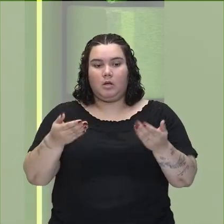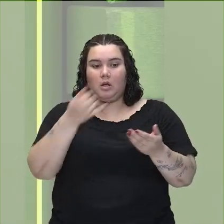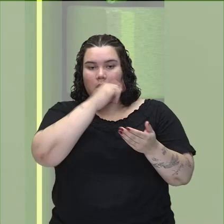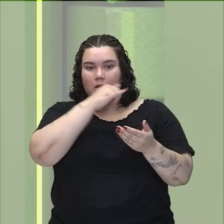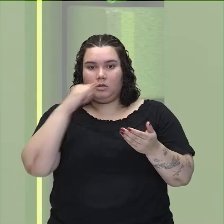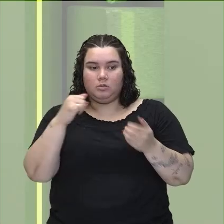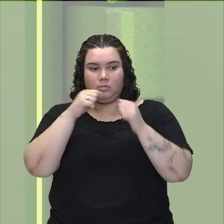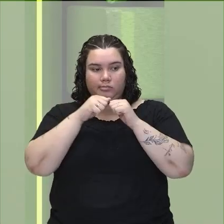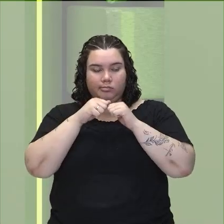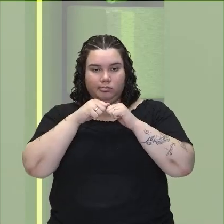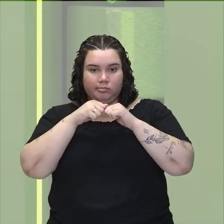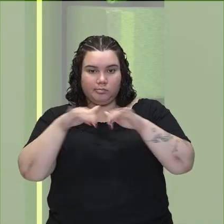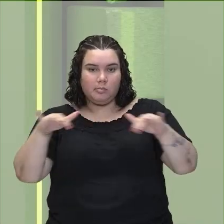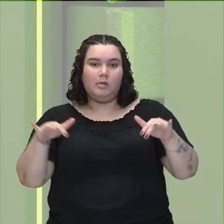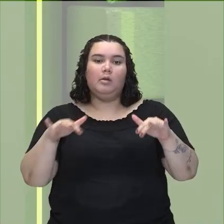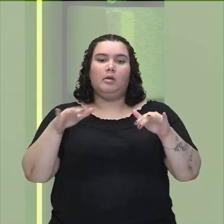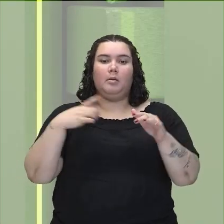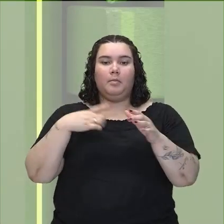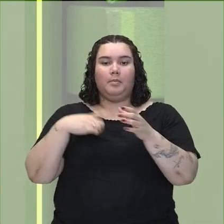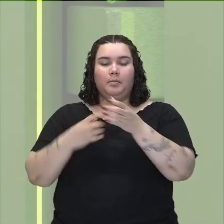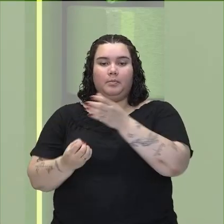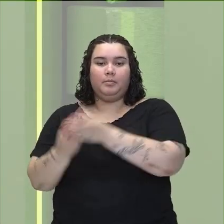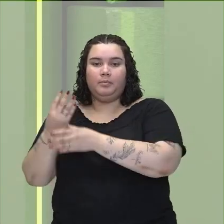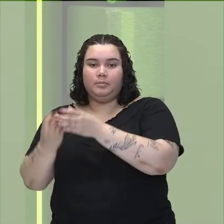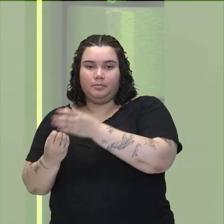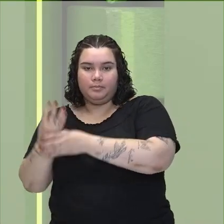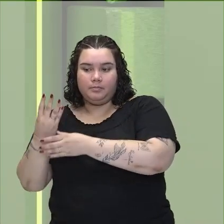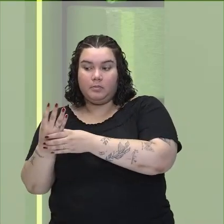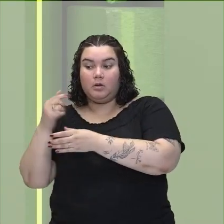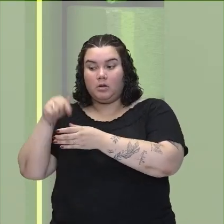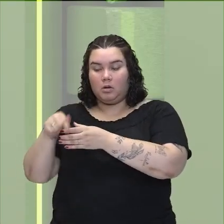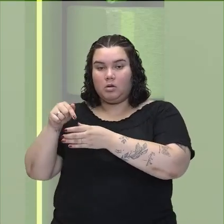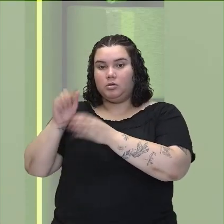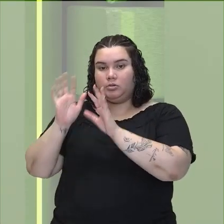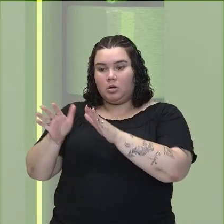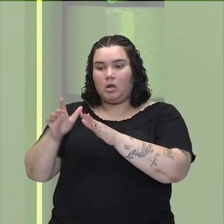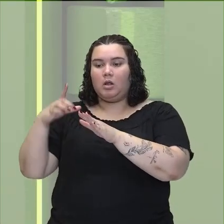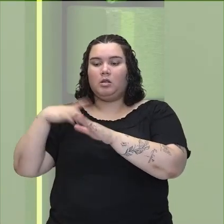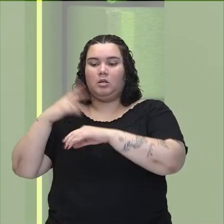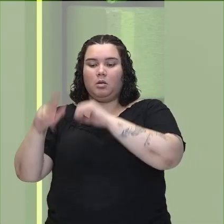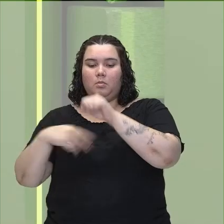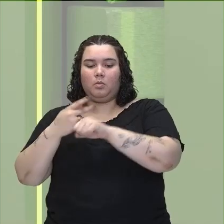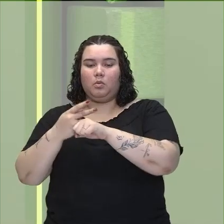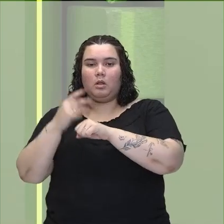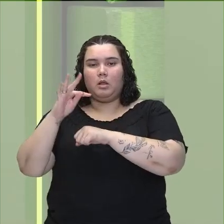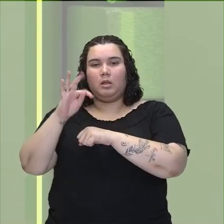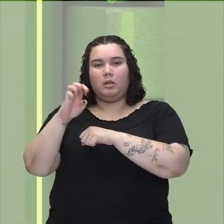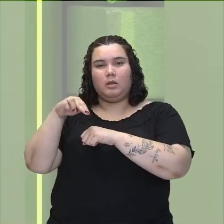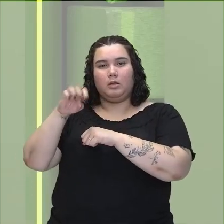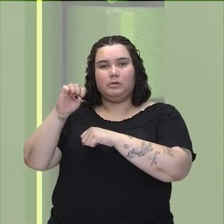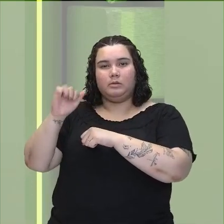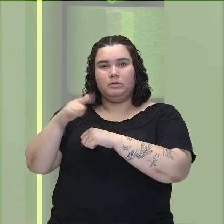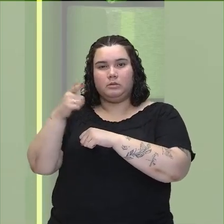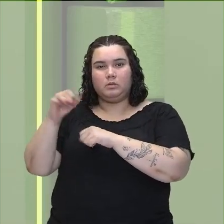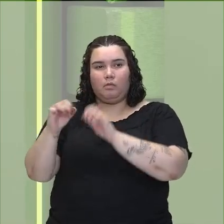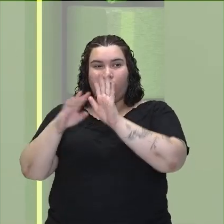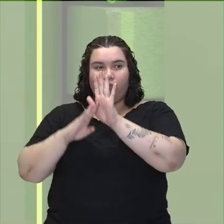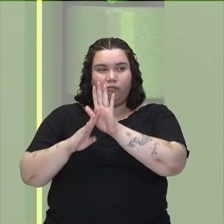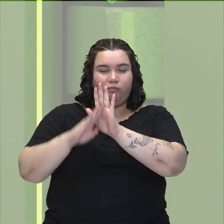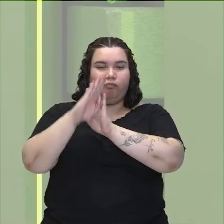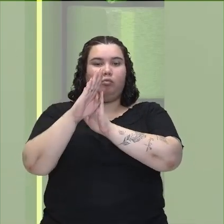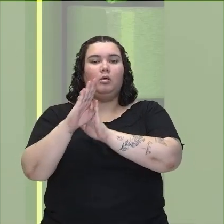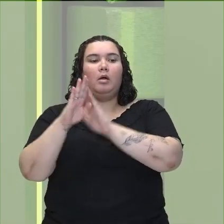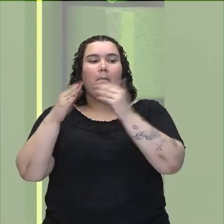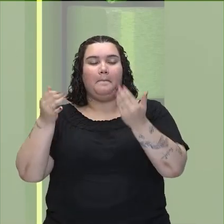elétrica, então, ela vai ser produzida e ao ser produzida vai ser elevada a tensão dela para que isso diminua